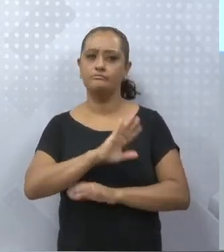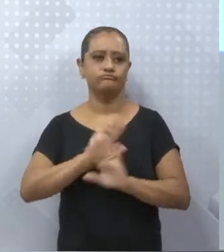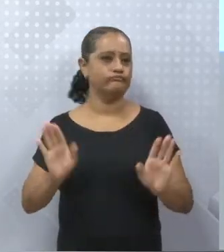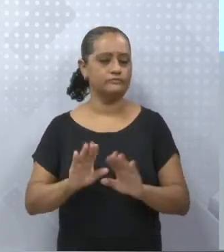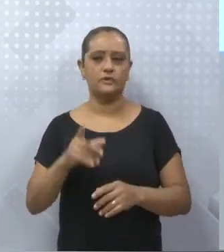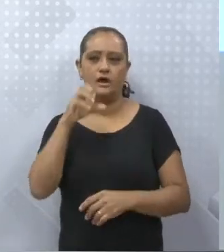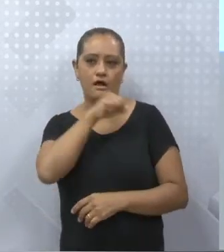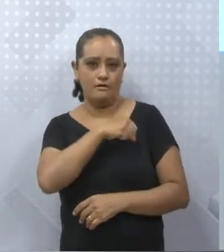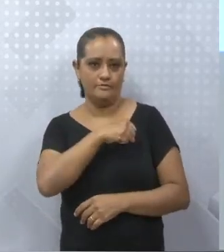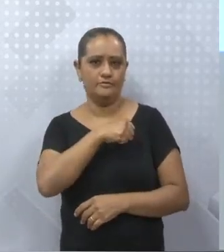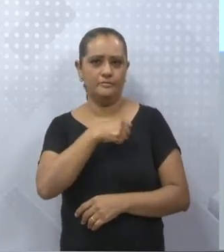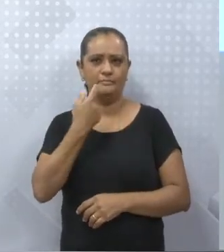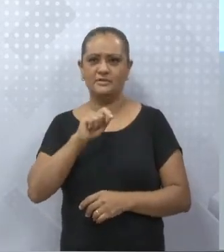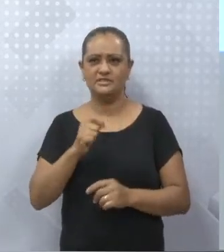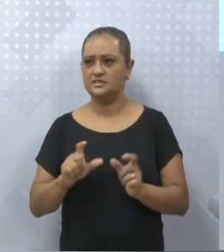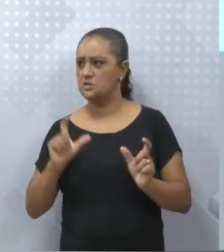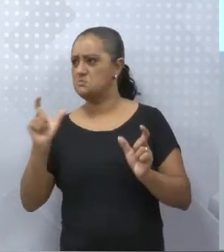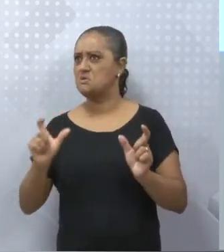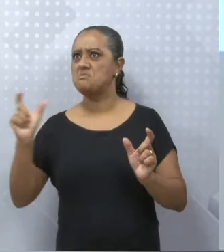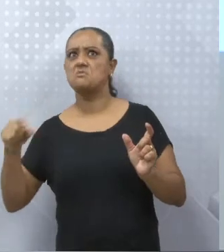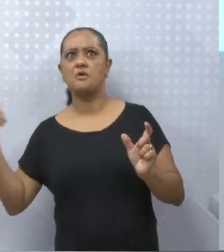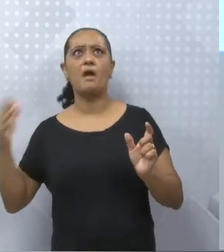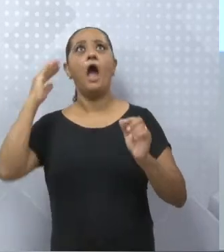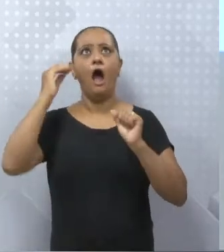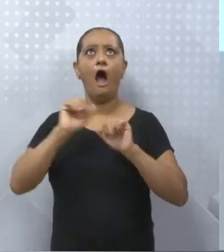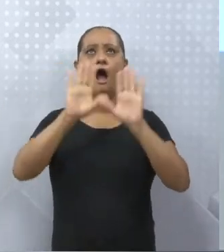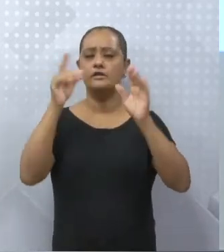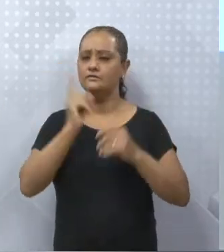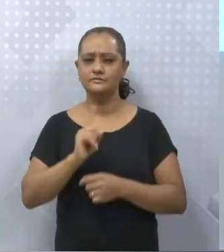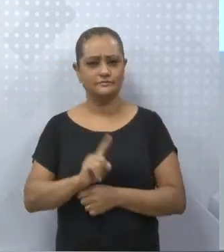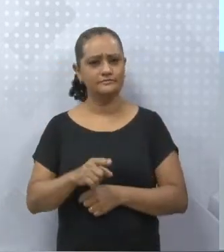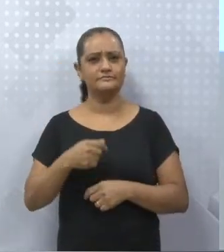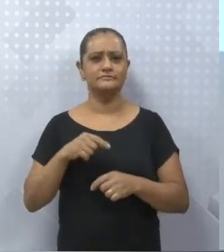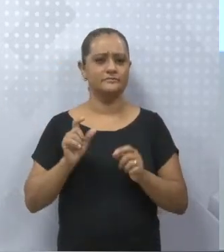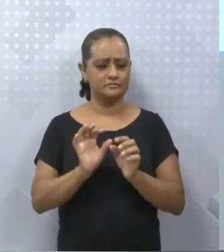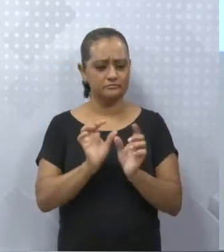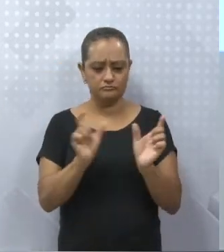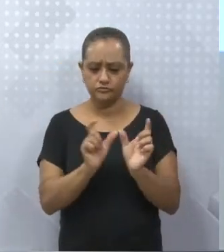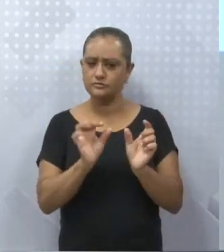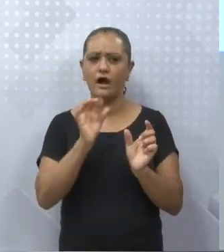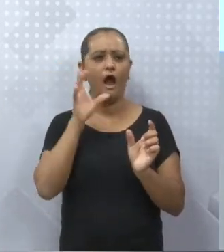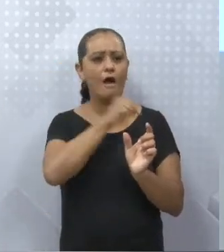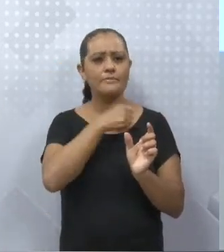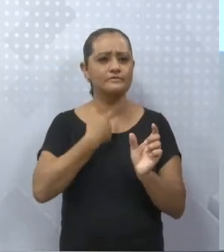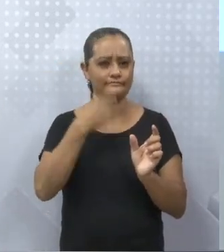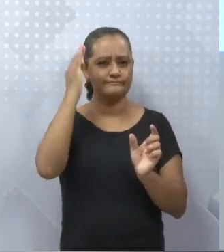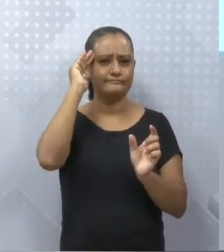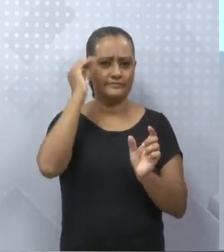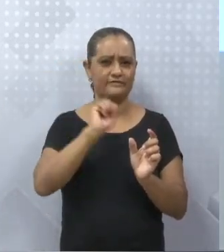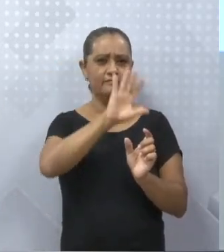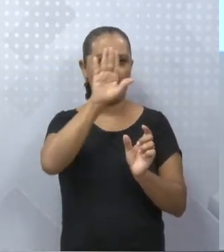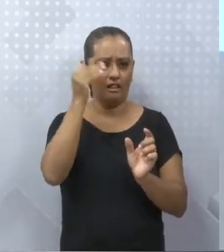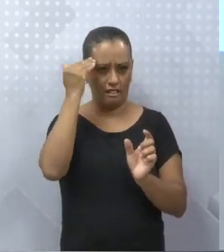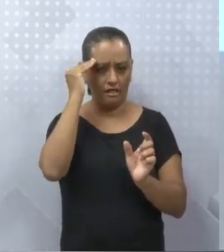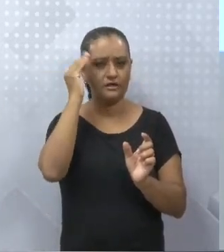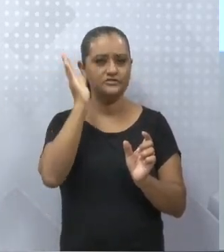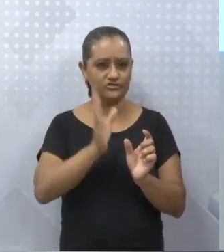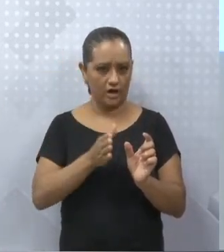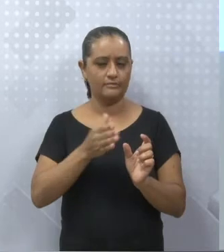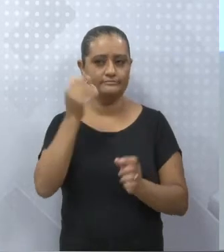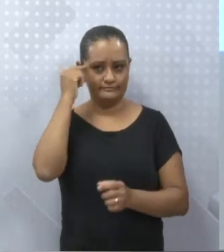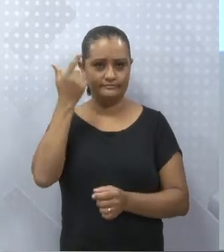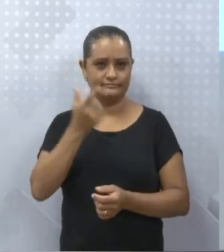Não exigiu um complemento. Mas, e se eu dissesse assim, professor, eu posso entrar na sala? Na sala é uma